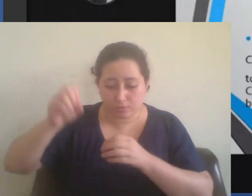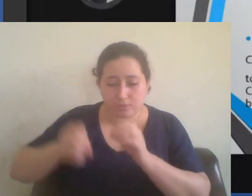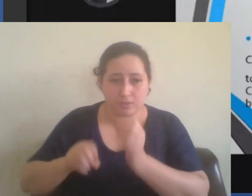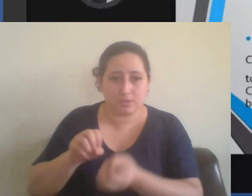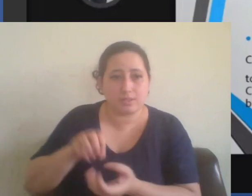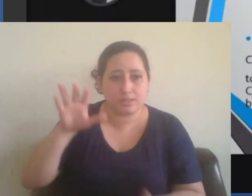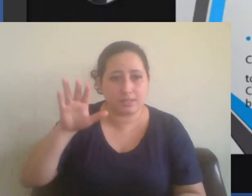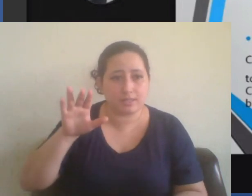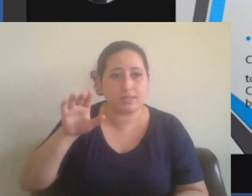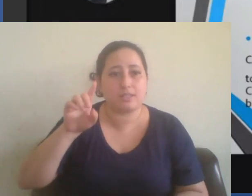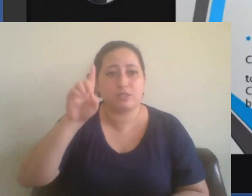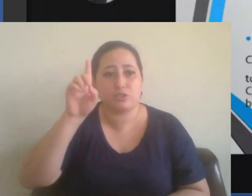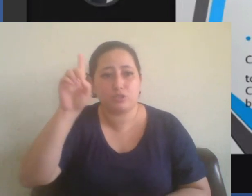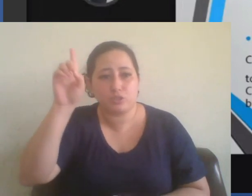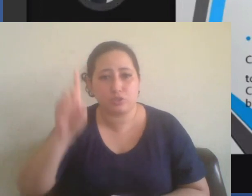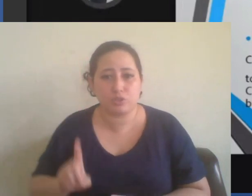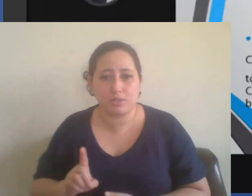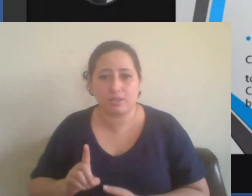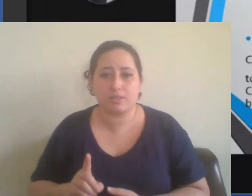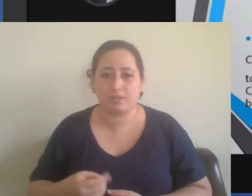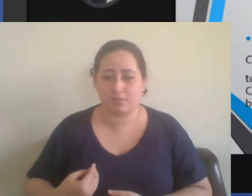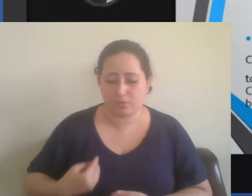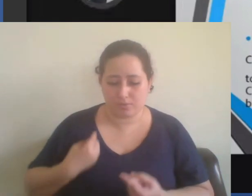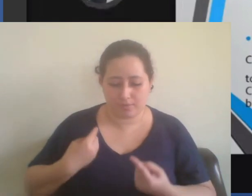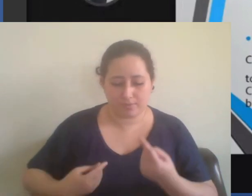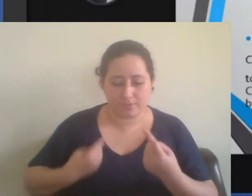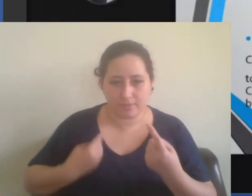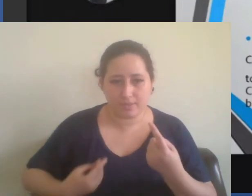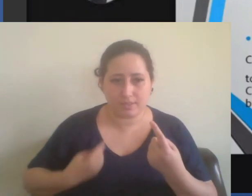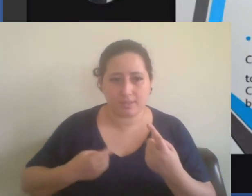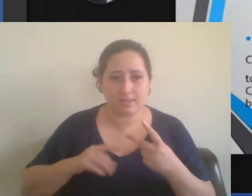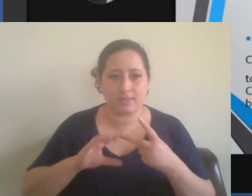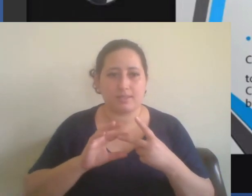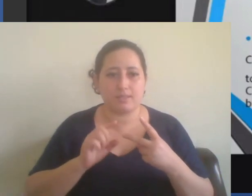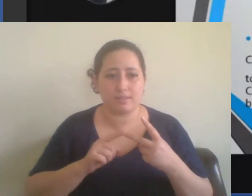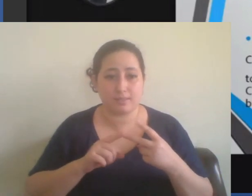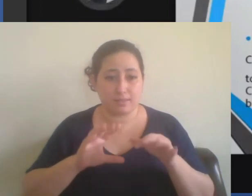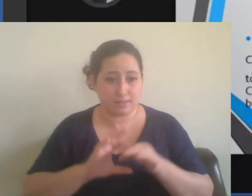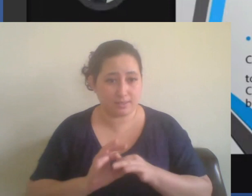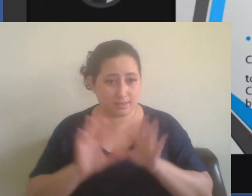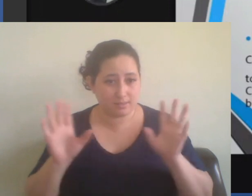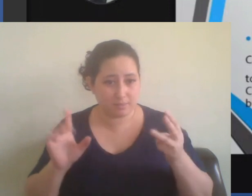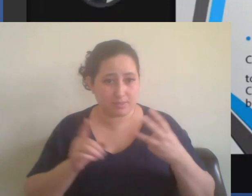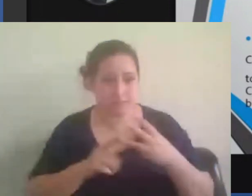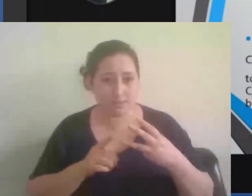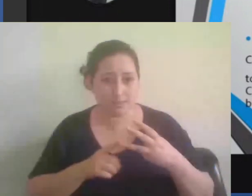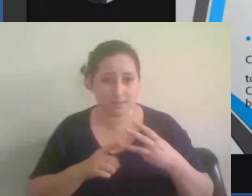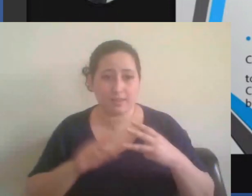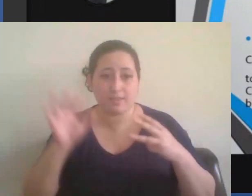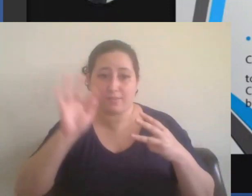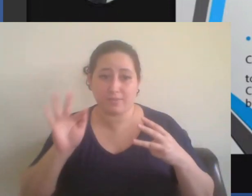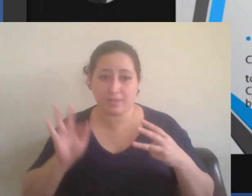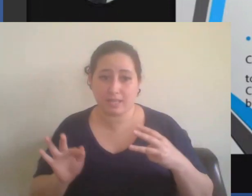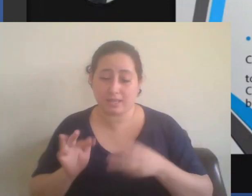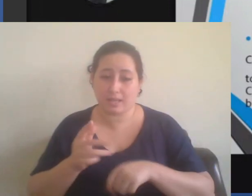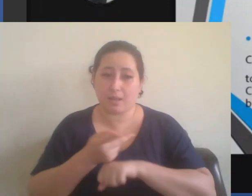direitos alienáveis como vida, liberdade e busca de felicidade.